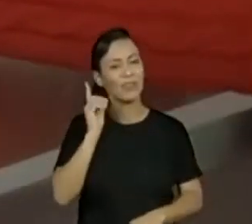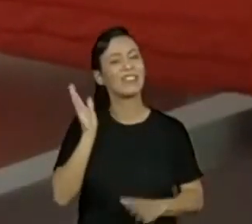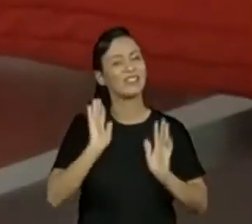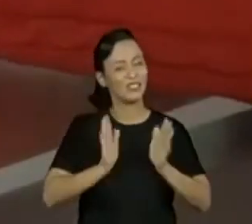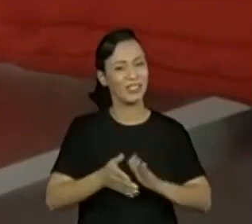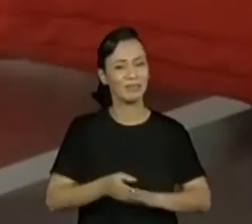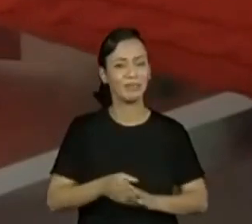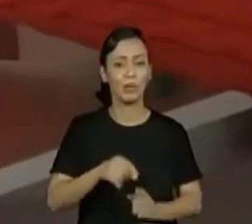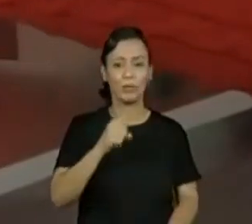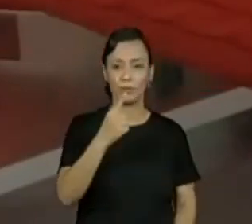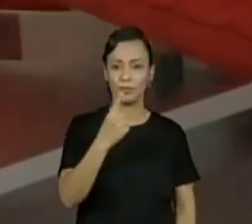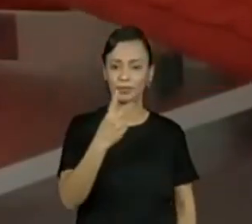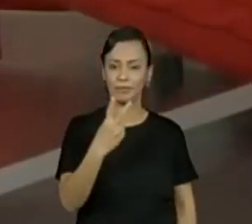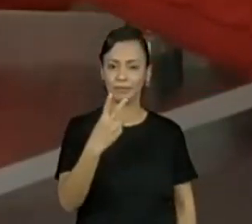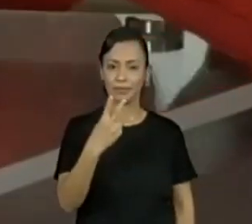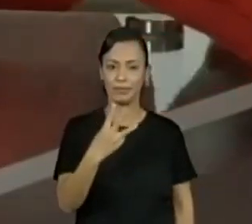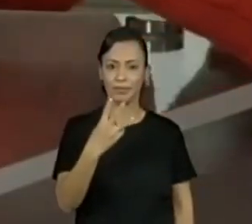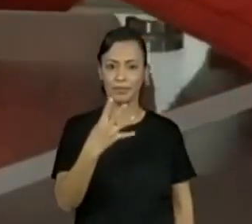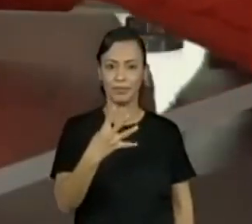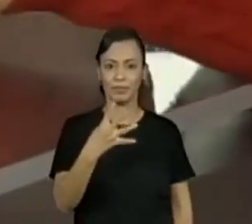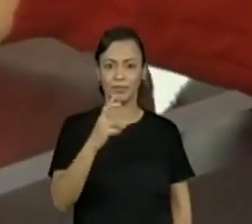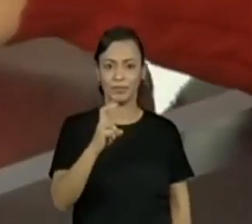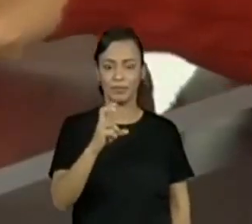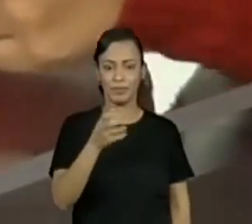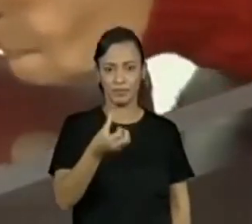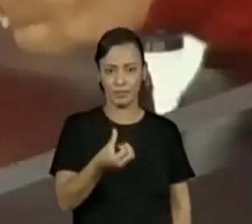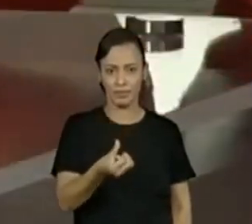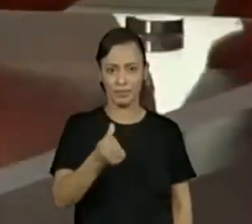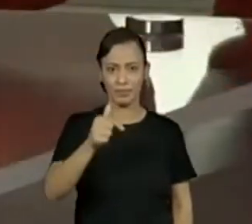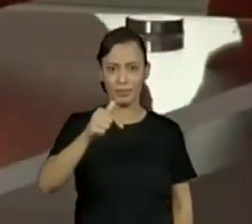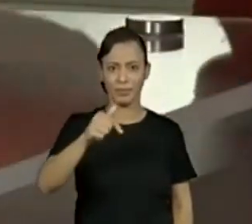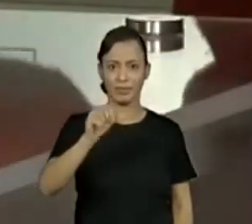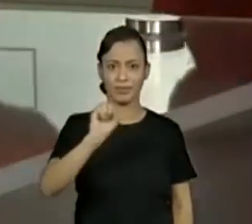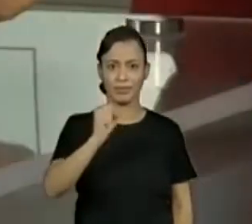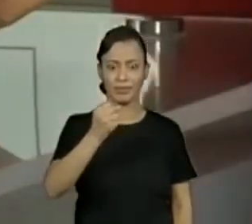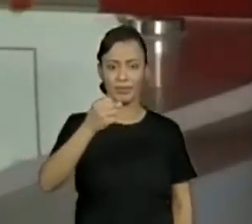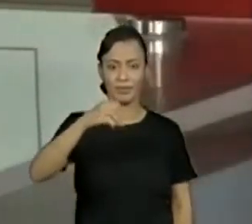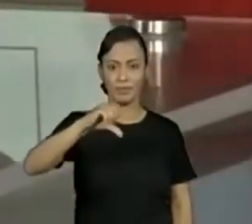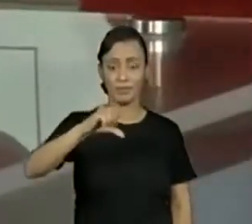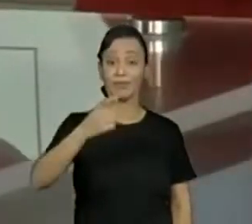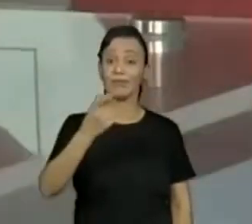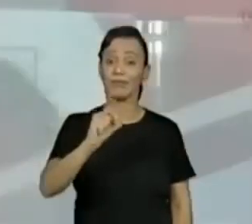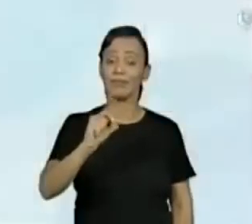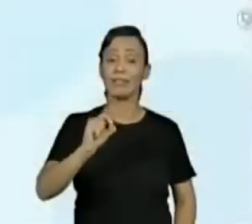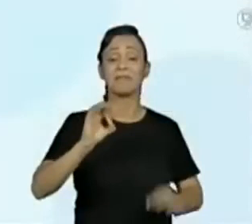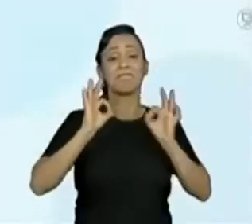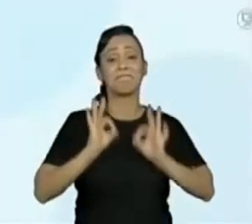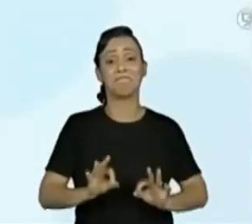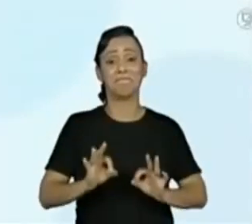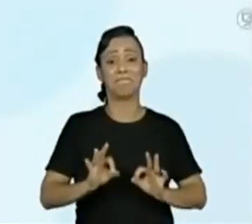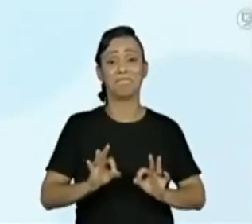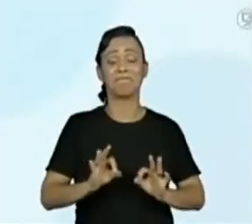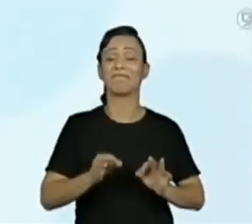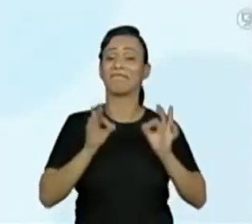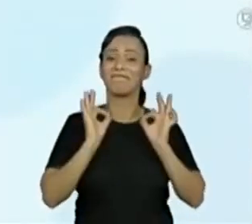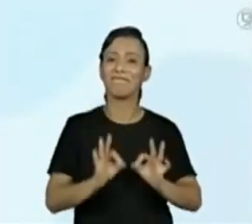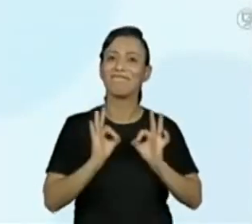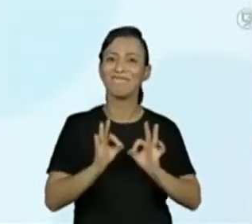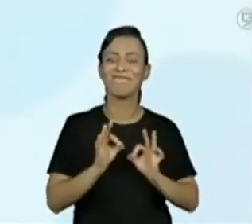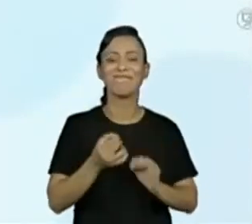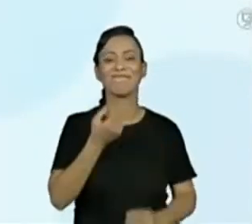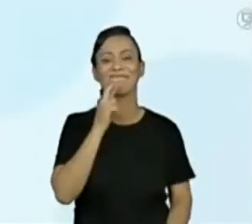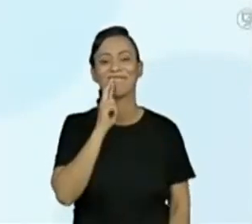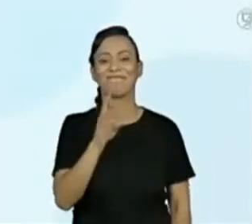Um, dois, três, quatro, cinco, seis, sete, oito, nove, dez. Então, Perfeito. Vinícius,